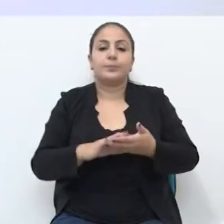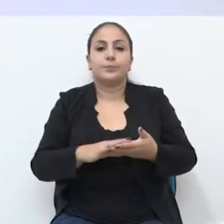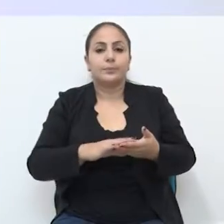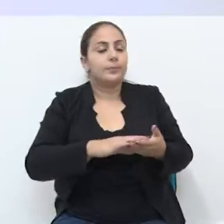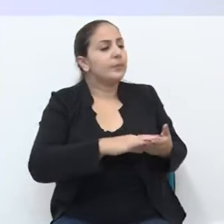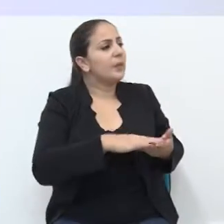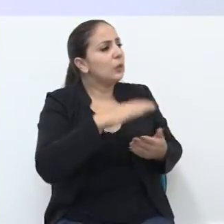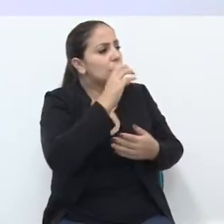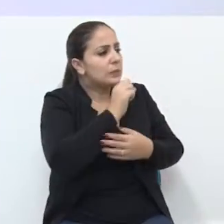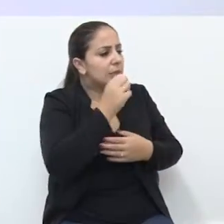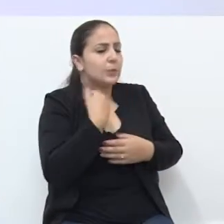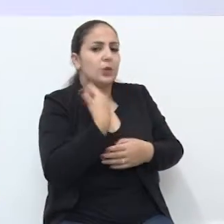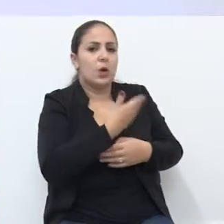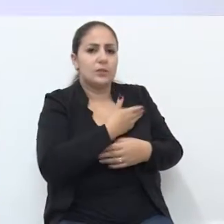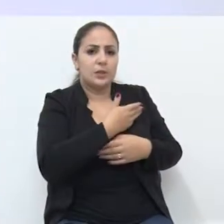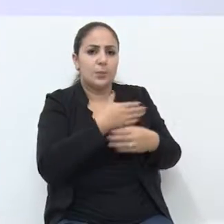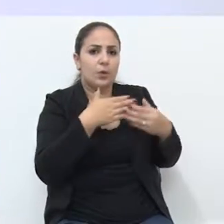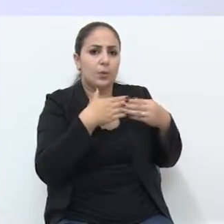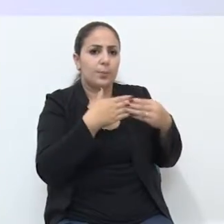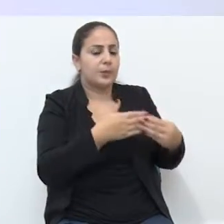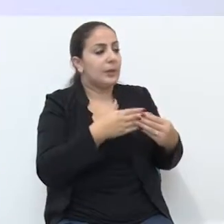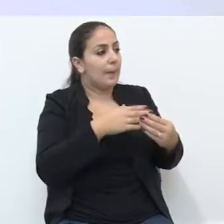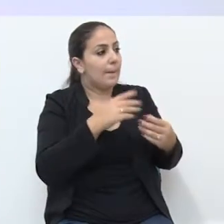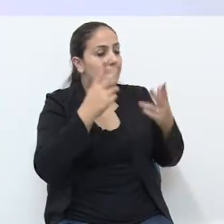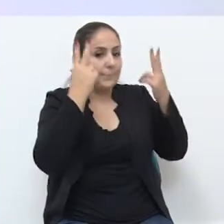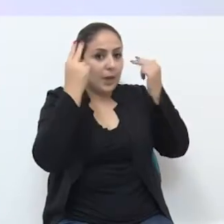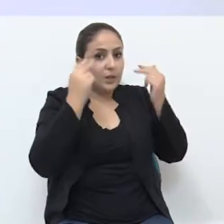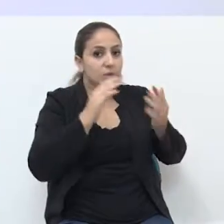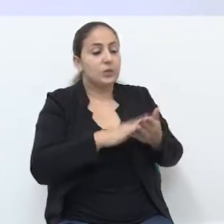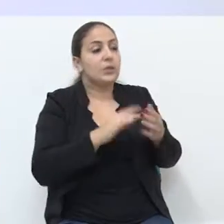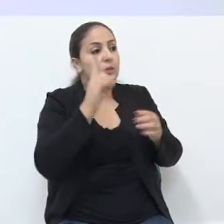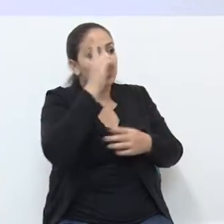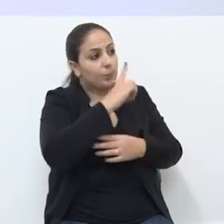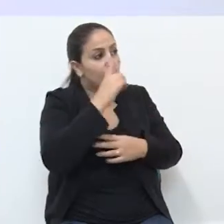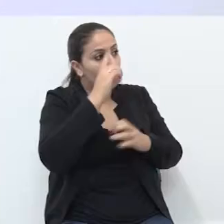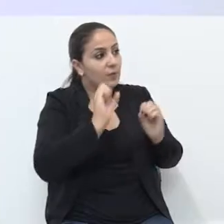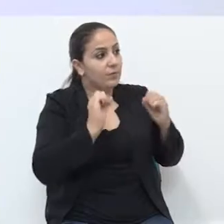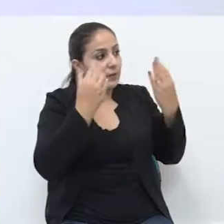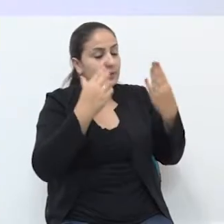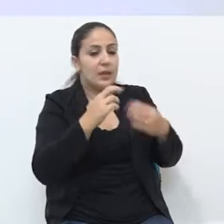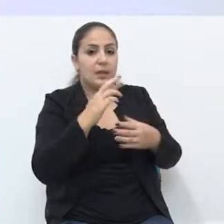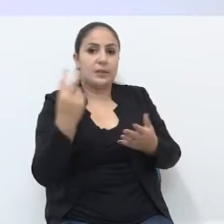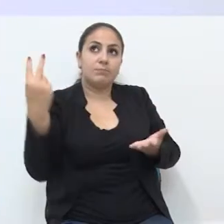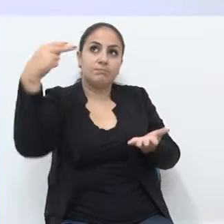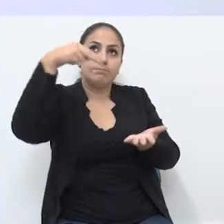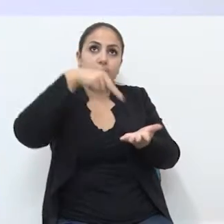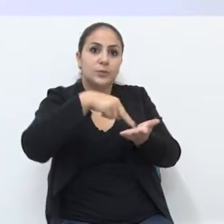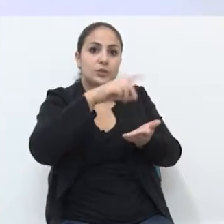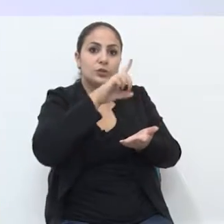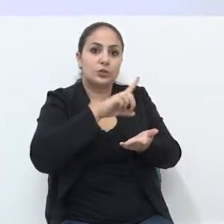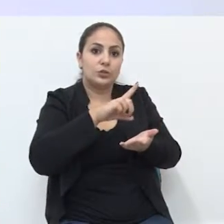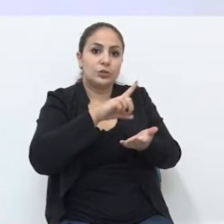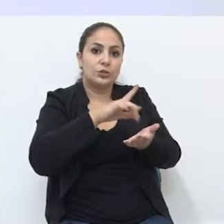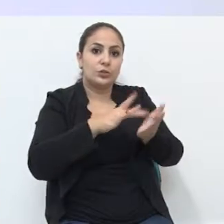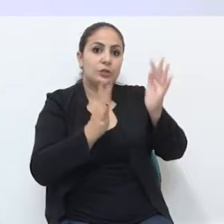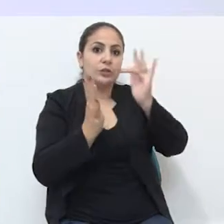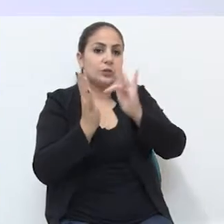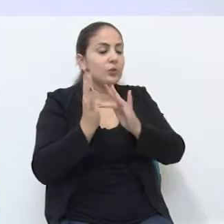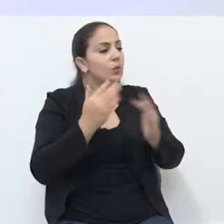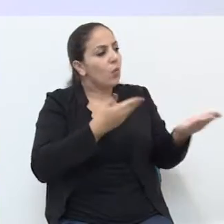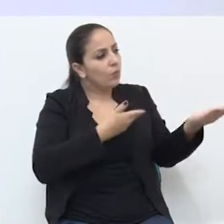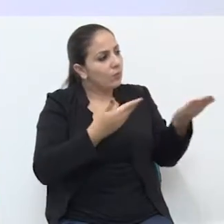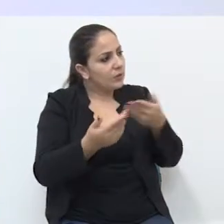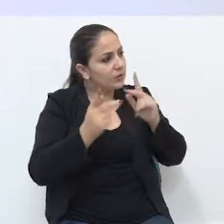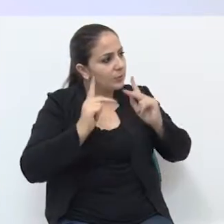a Vigília Pascal e no domingo, então, a Festa da Ressurreição. Isso. Gostaria que o senhor fizesse, então, um convite aos fiéis para